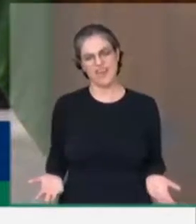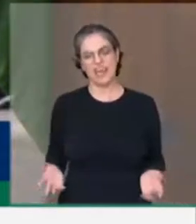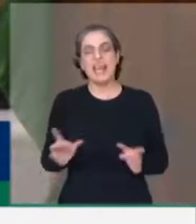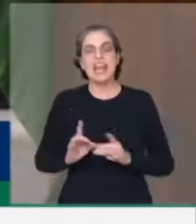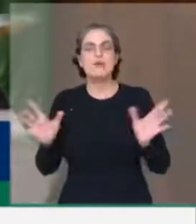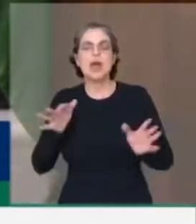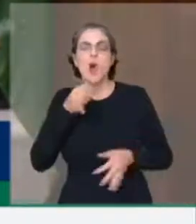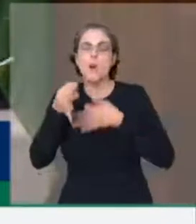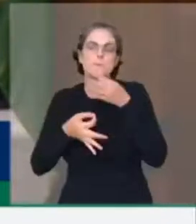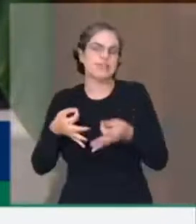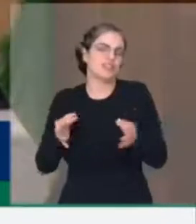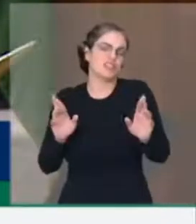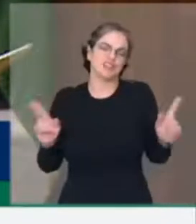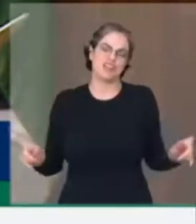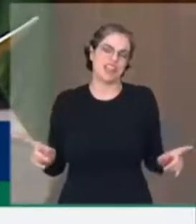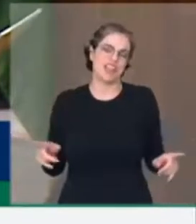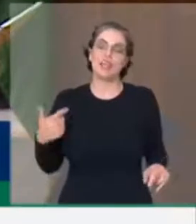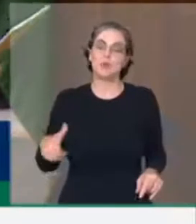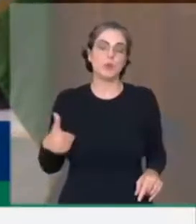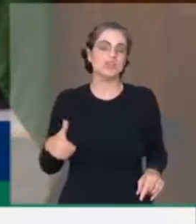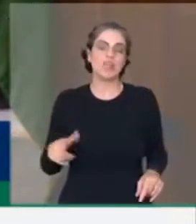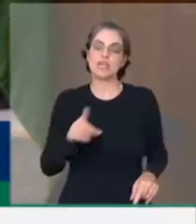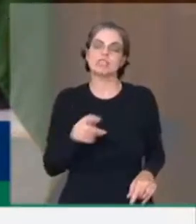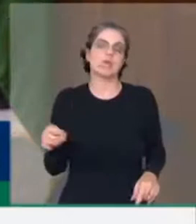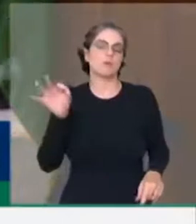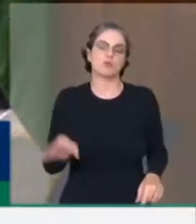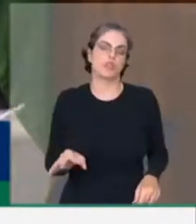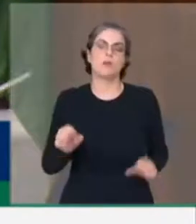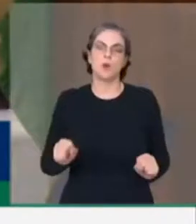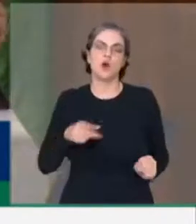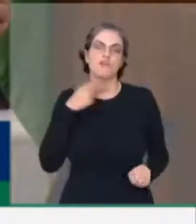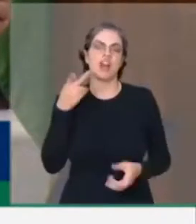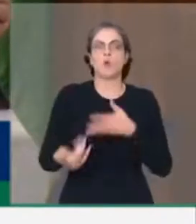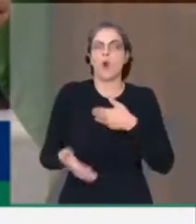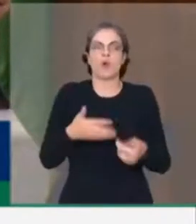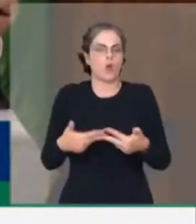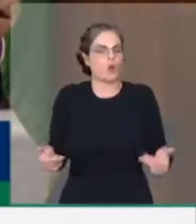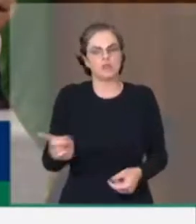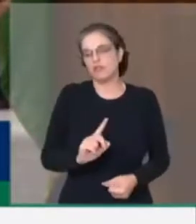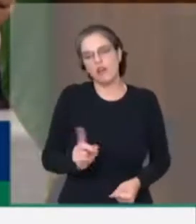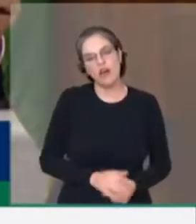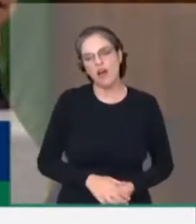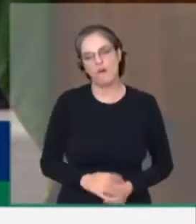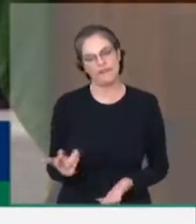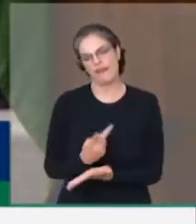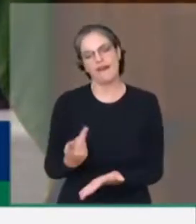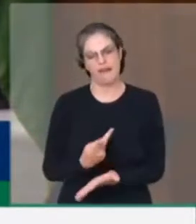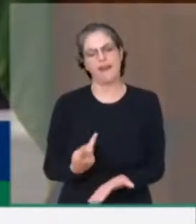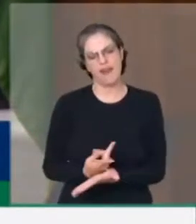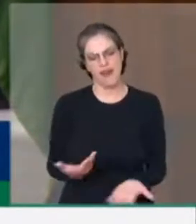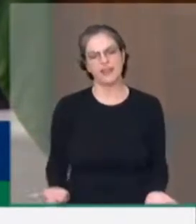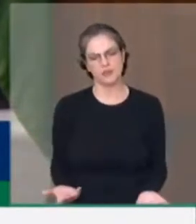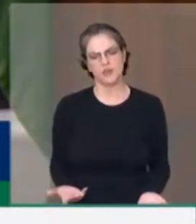Não existe liberdade de expressão absoluta, nem imunidade absoluta. Há o desvio de finalidade da natureza da